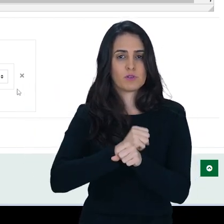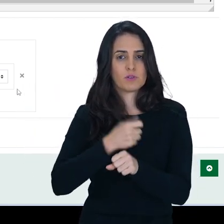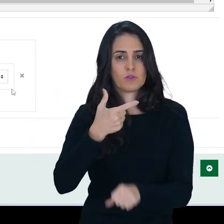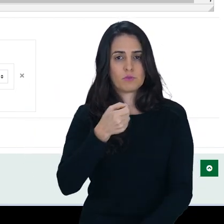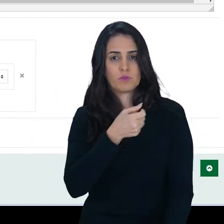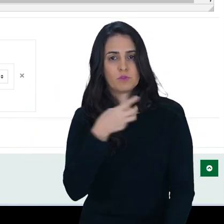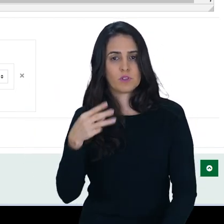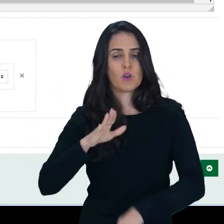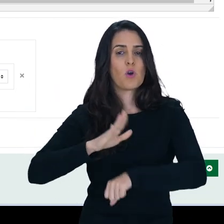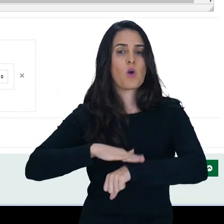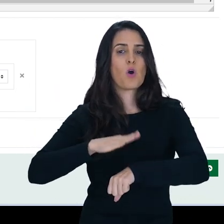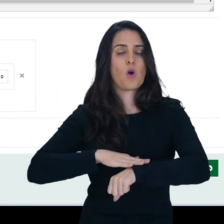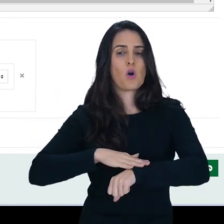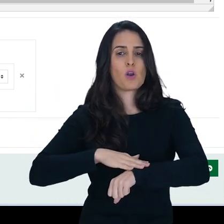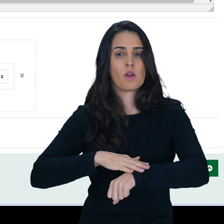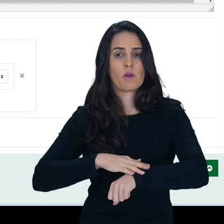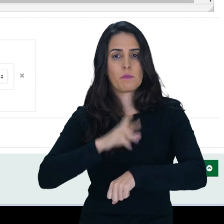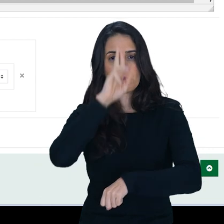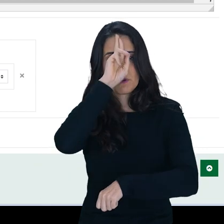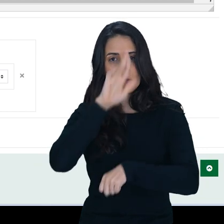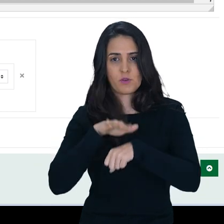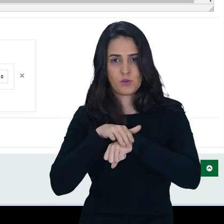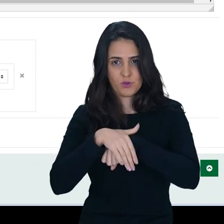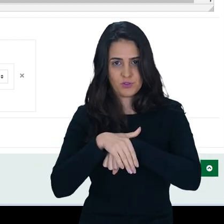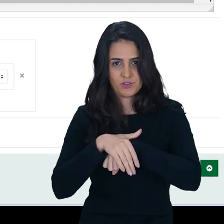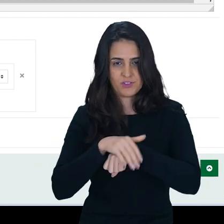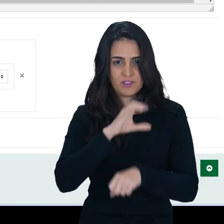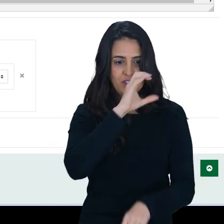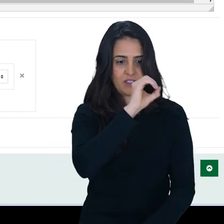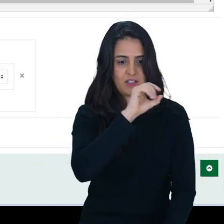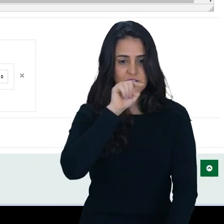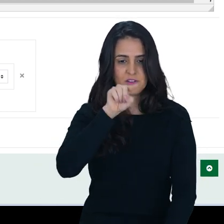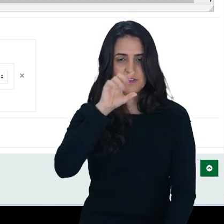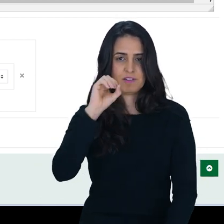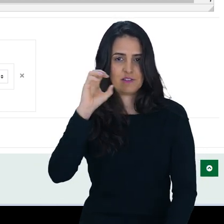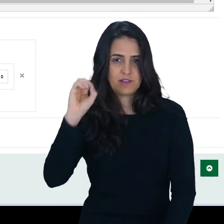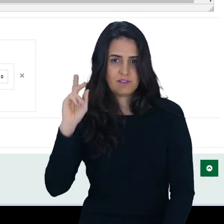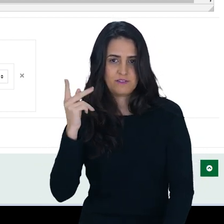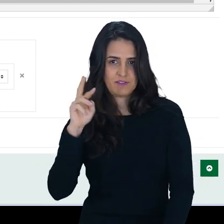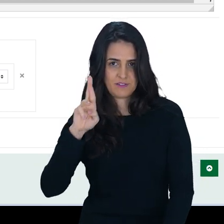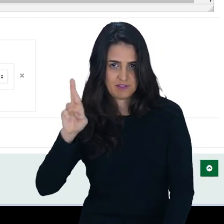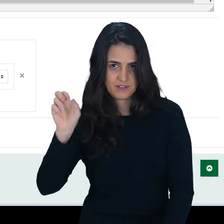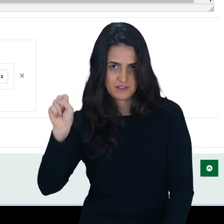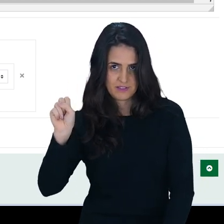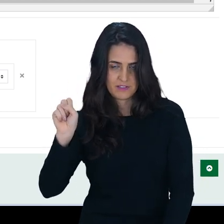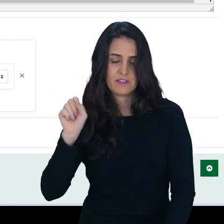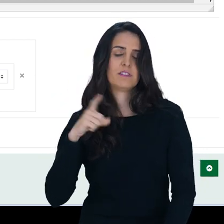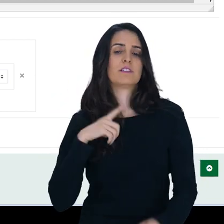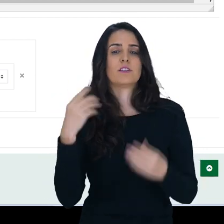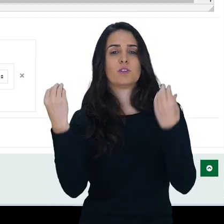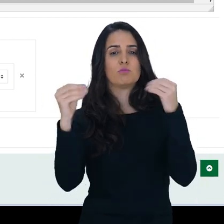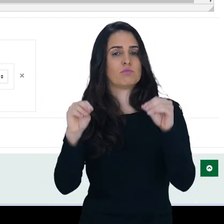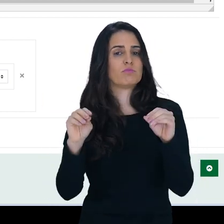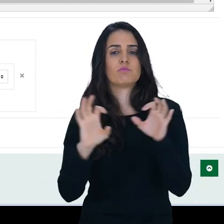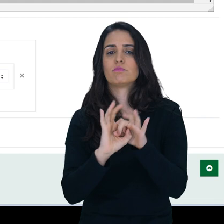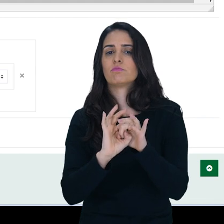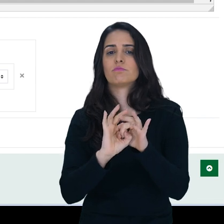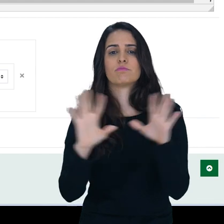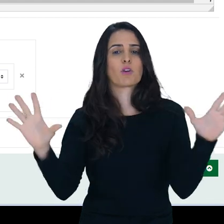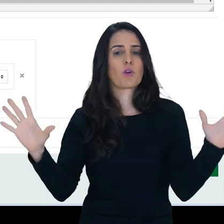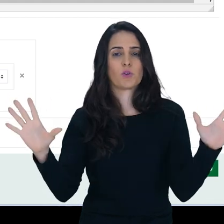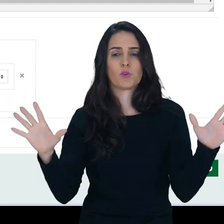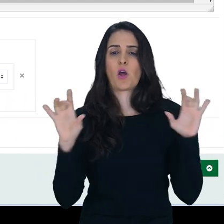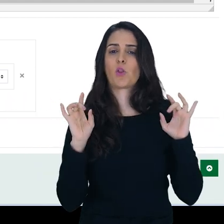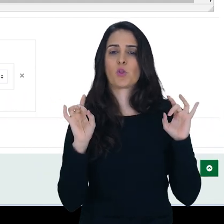a zero hora. Desta forma, no dia 9 de maio a semana vai ficar disponível para o aluno